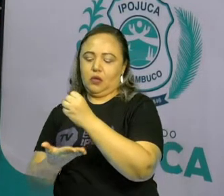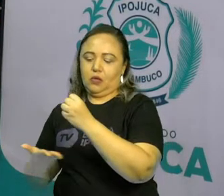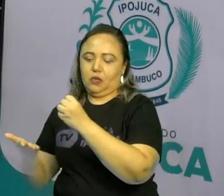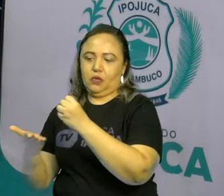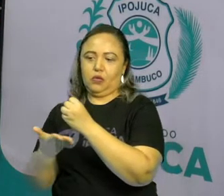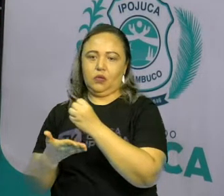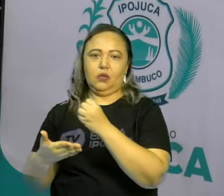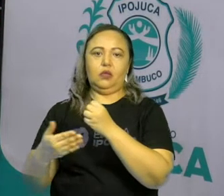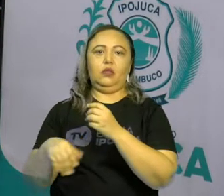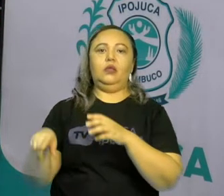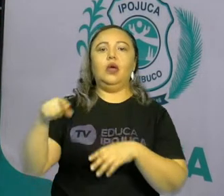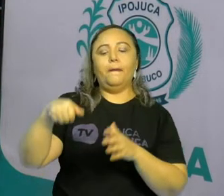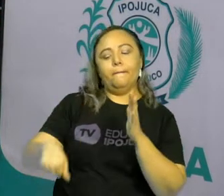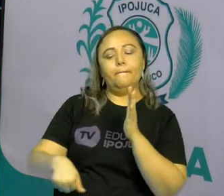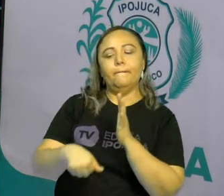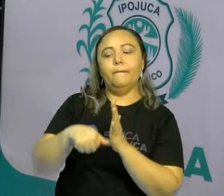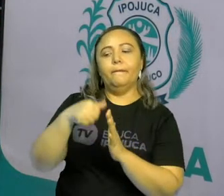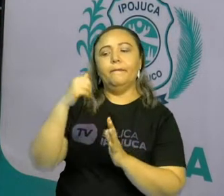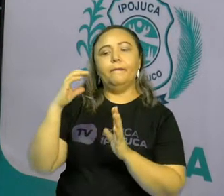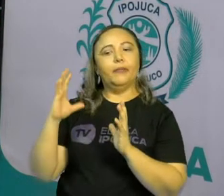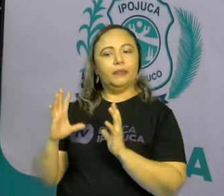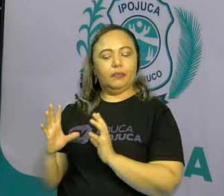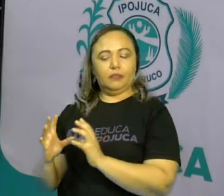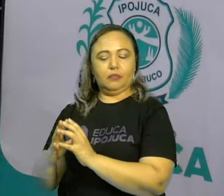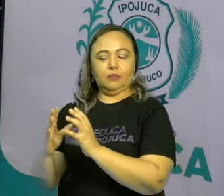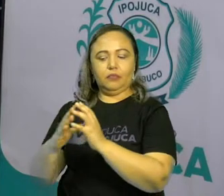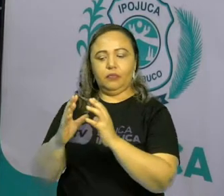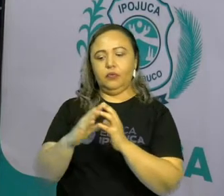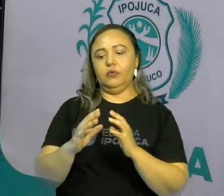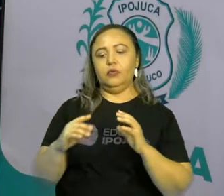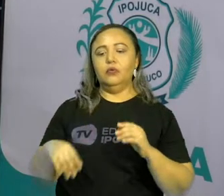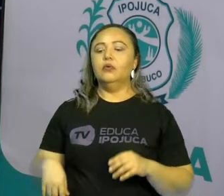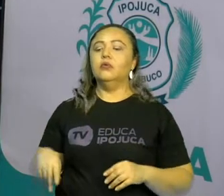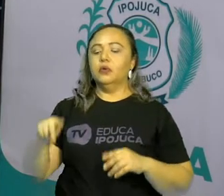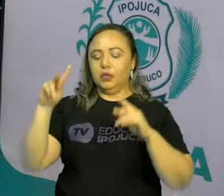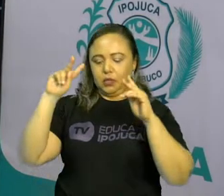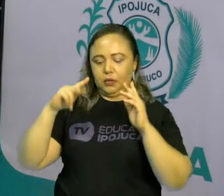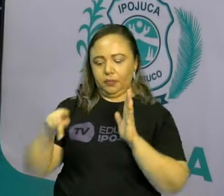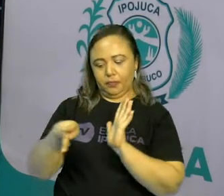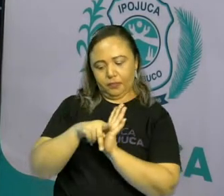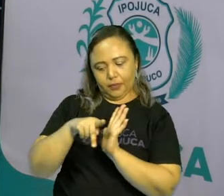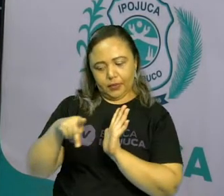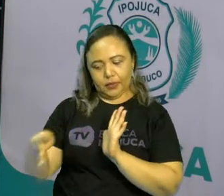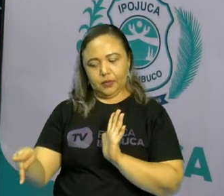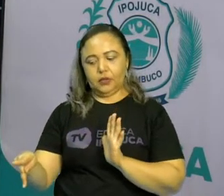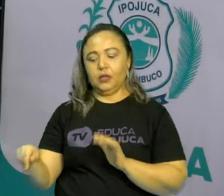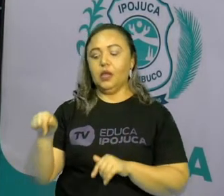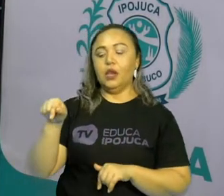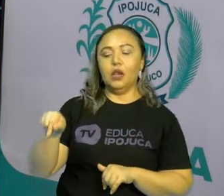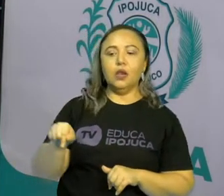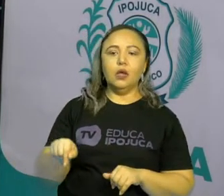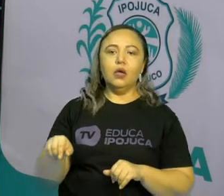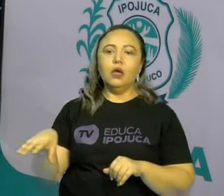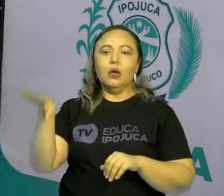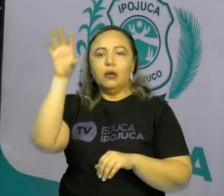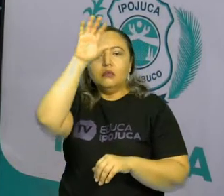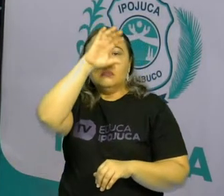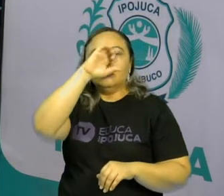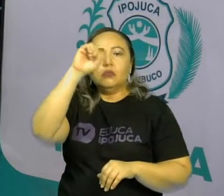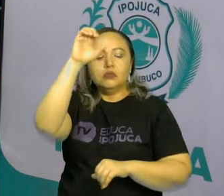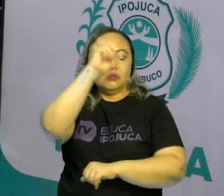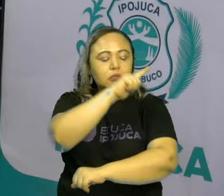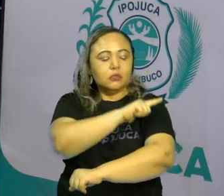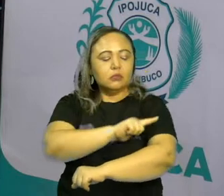primeira comunidade em que o indivíduo faz parte. É através dela que a gente aprende a respeitar, a